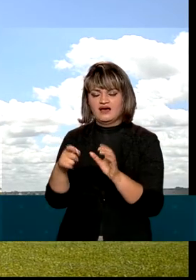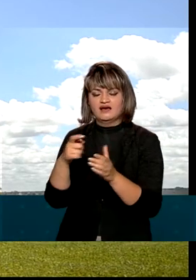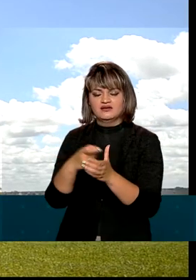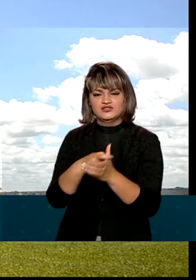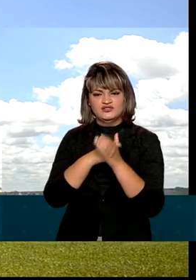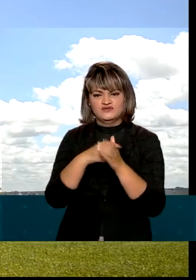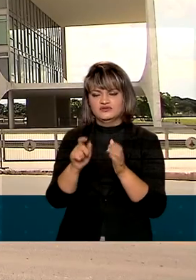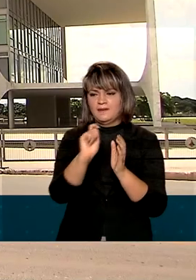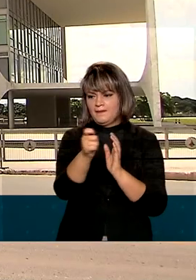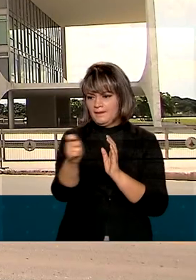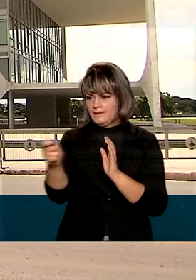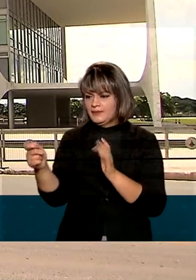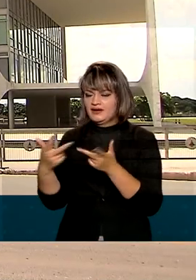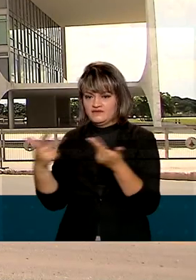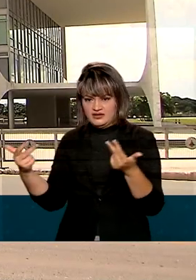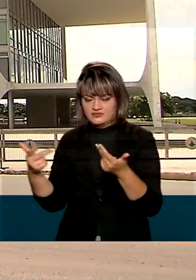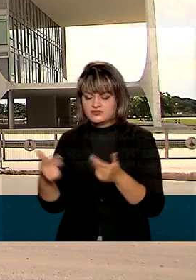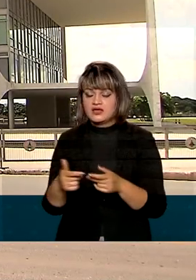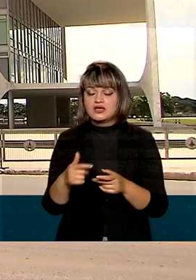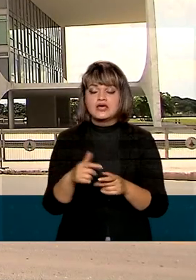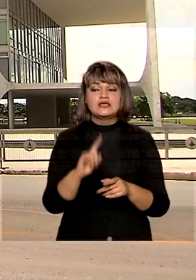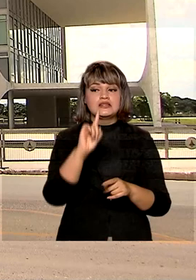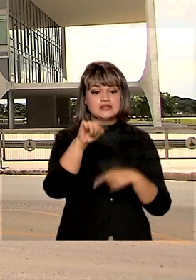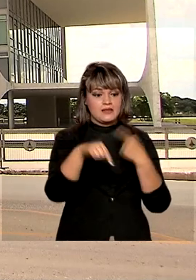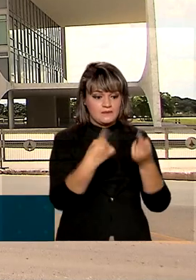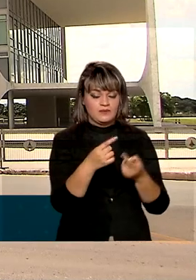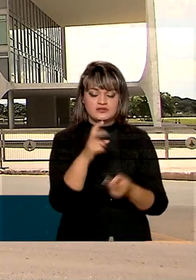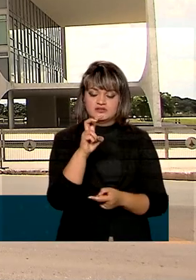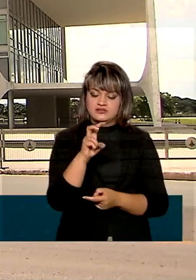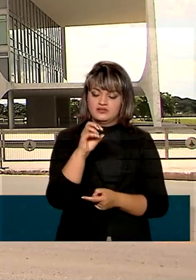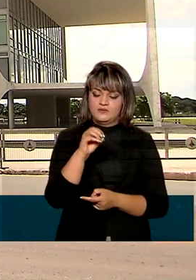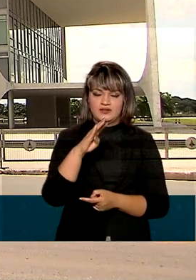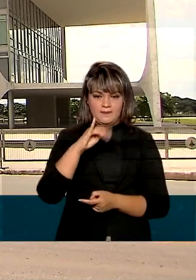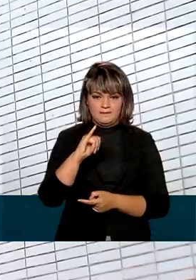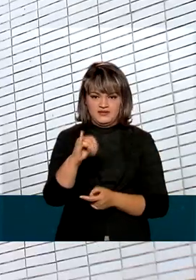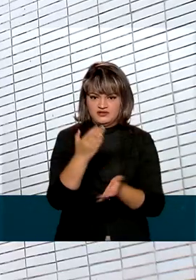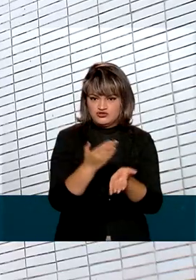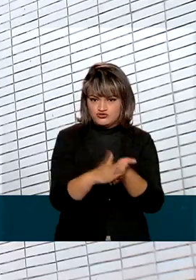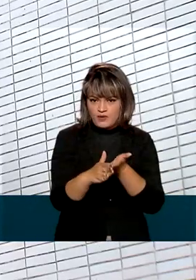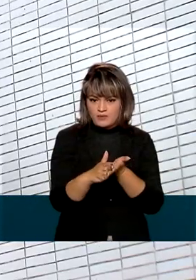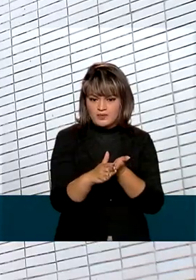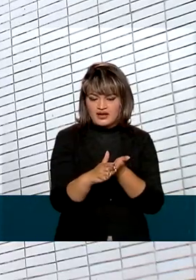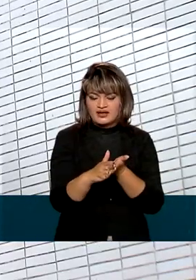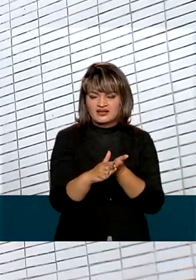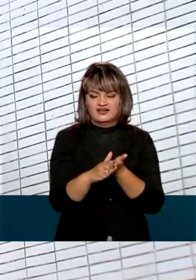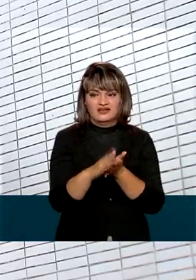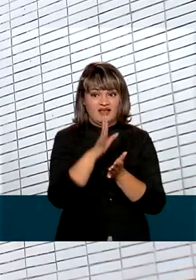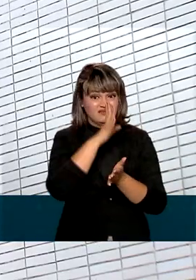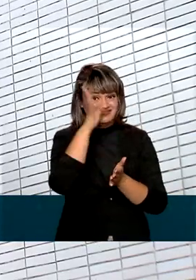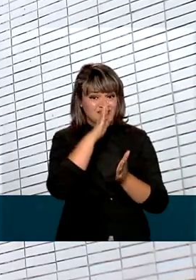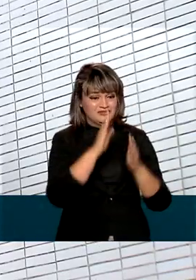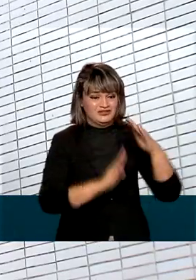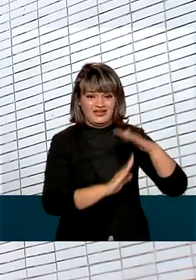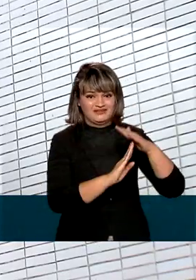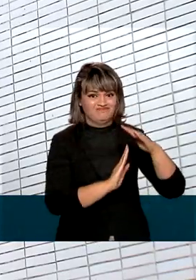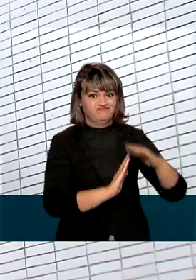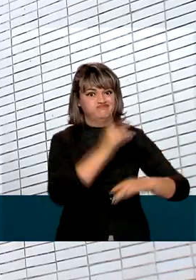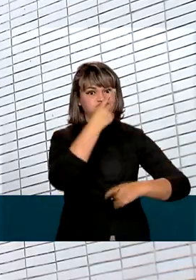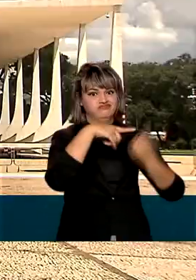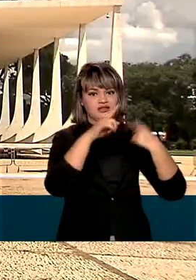2022 e negociar o pagamento dos 50 bilhões restantes que extrapolam o limite de gastos